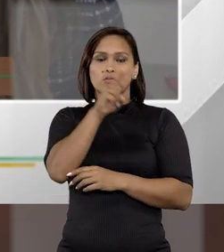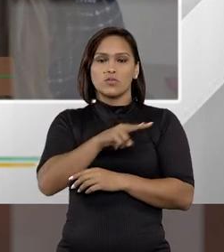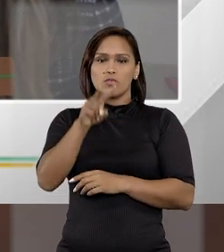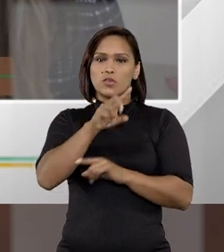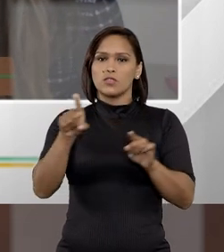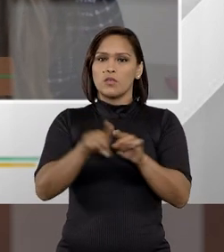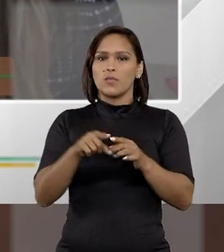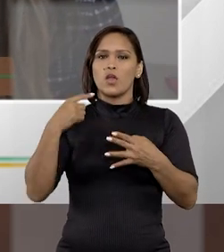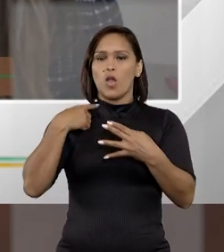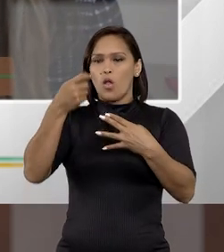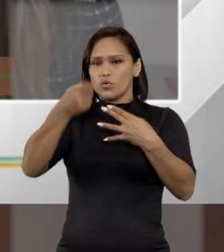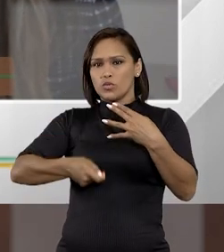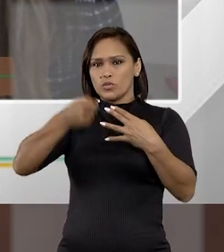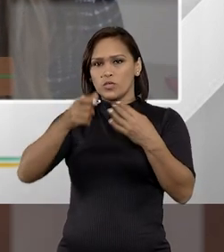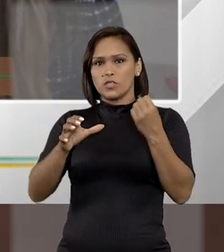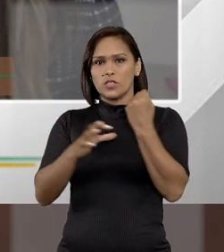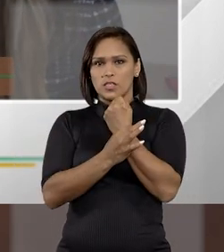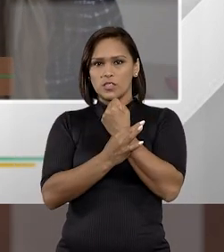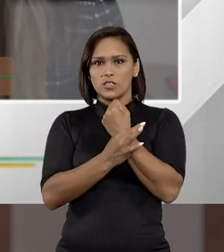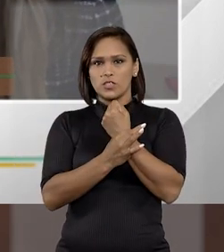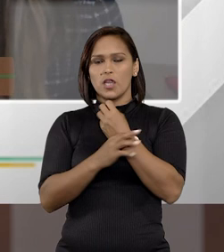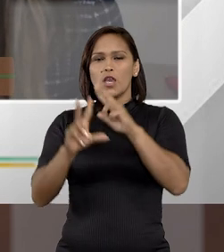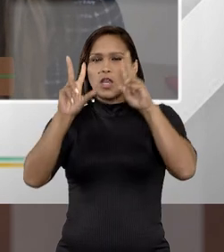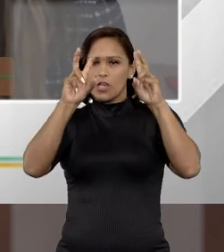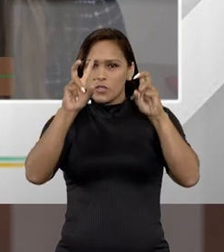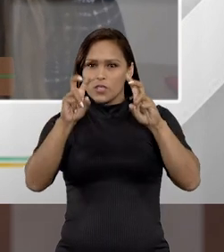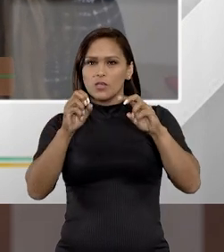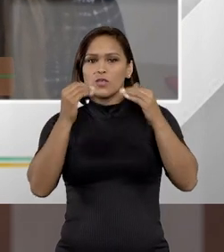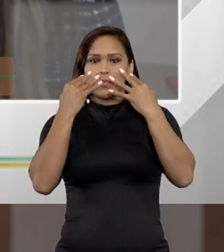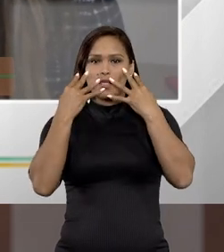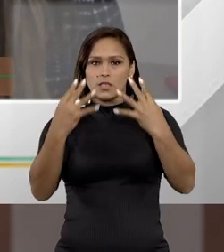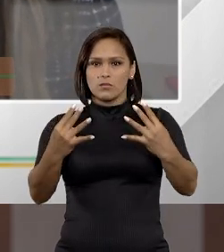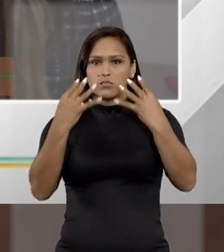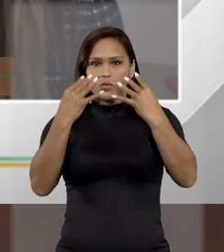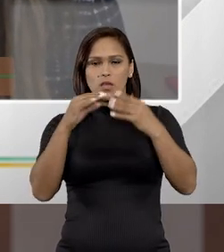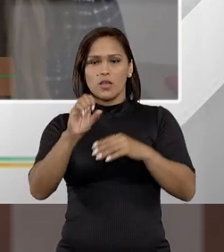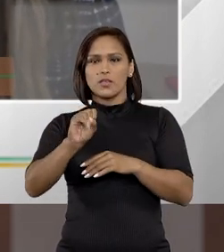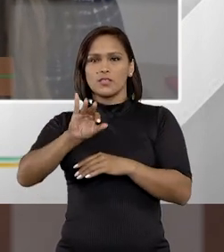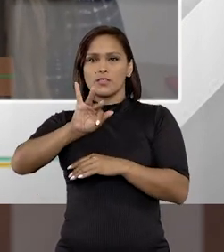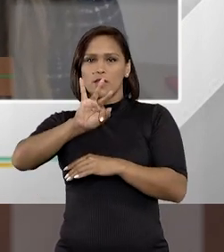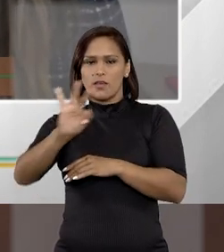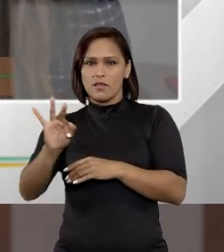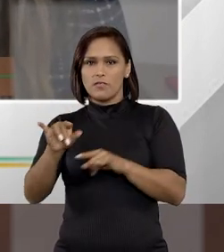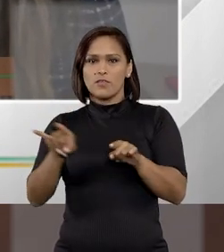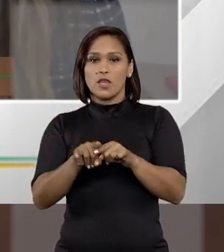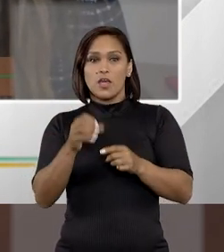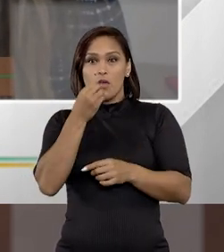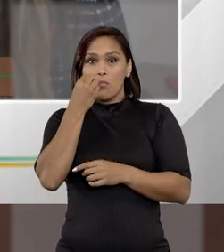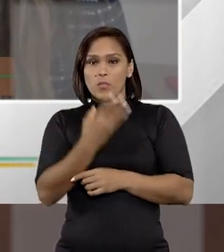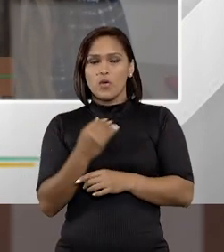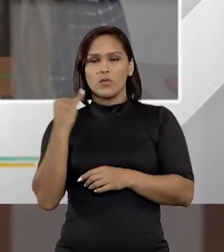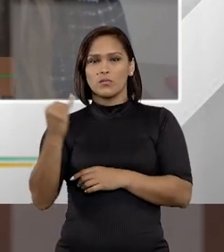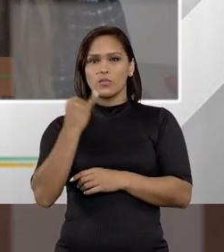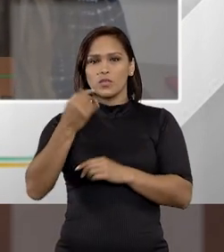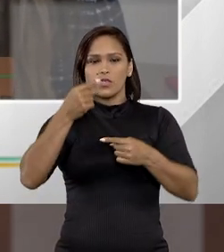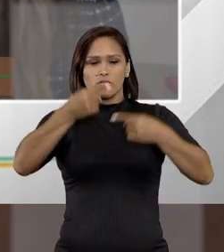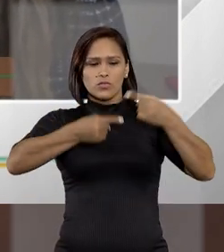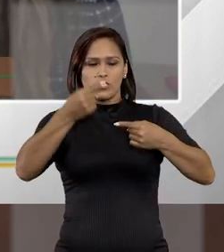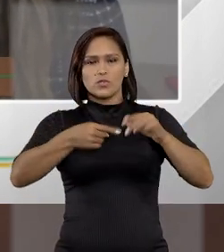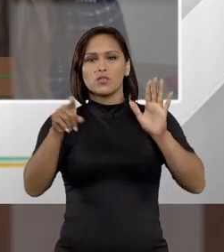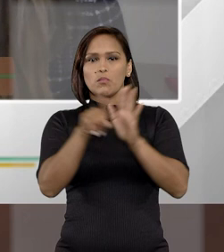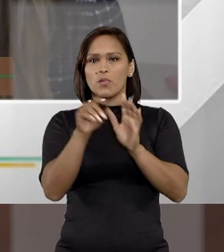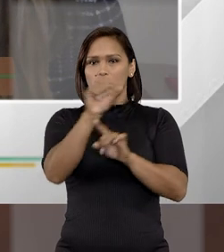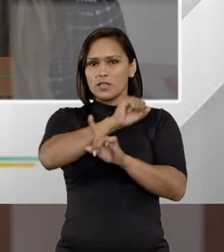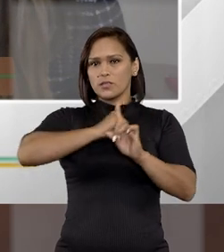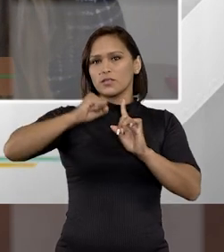olhos também a questão do juiz de garantias, eu sei que o tema está aí em audiência pública, no Supremo, achei que foi muito importante essa discussão